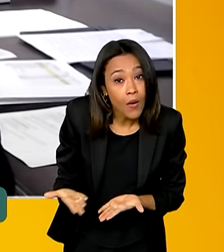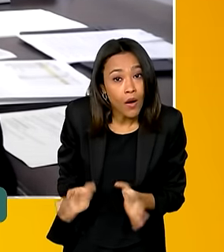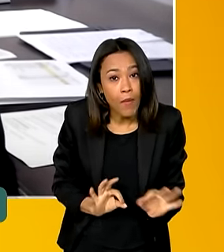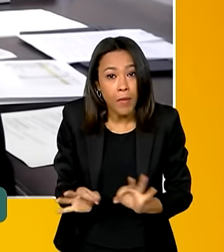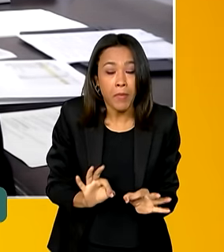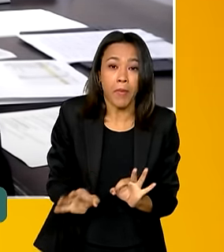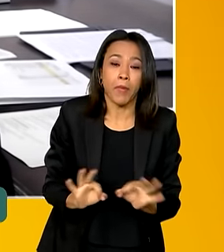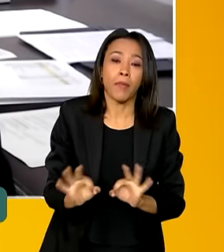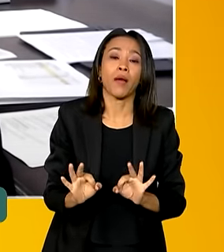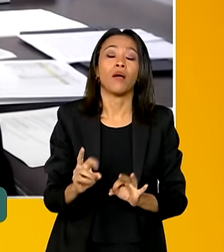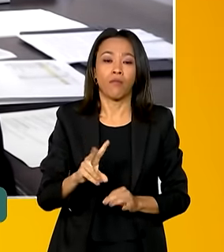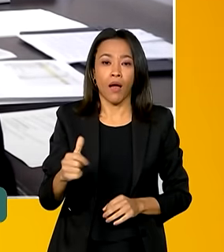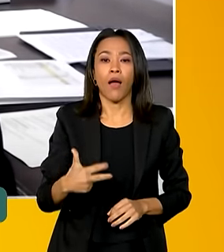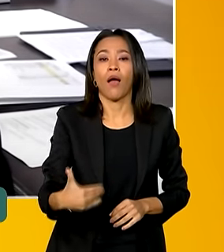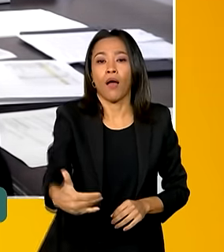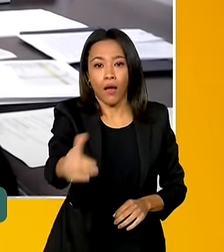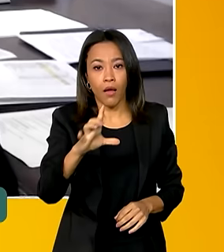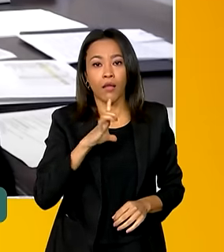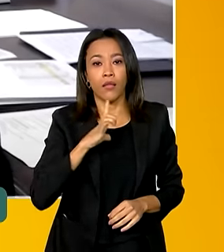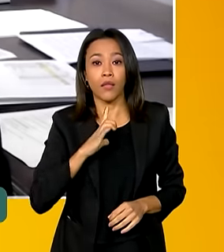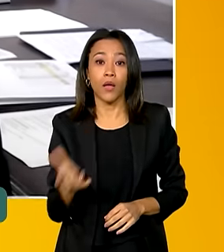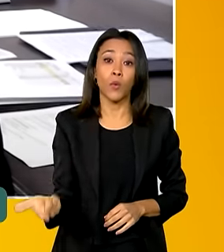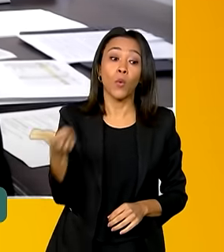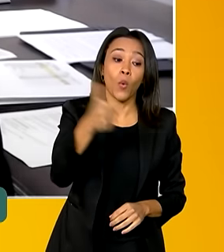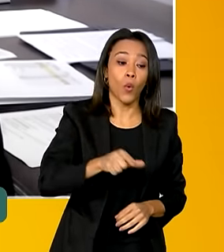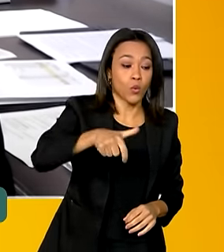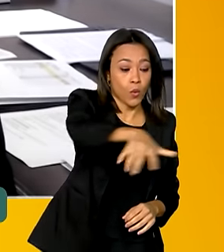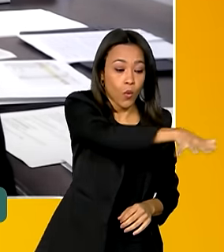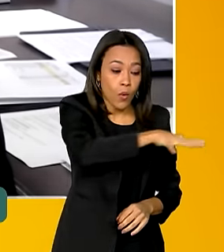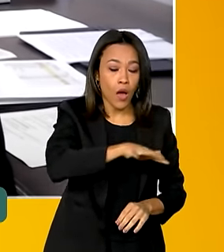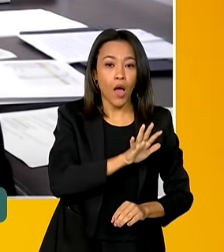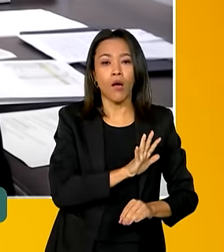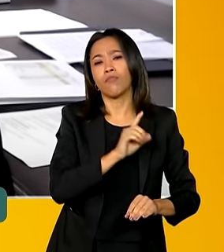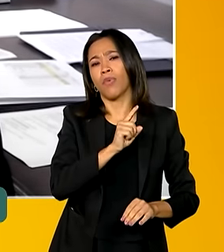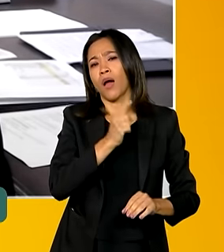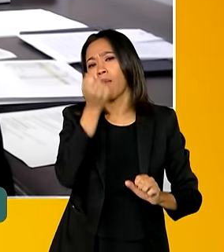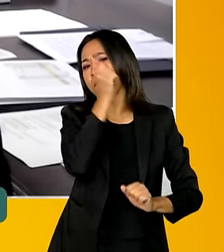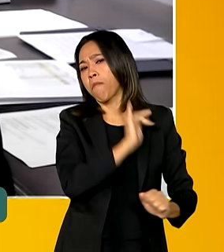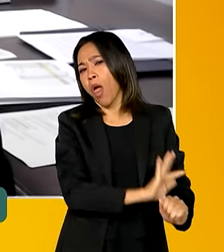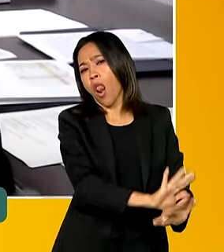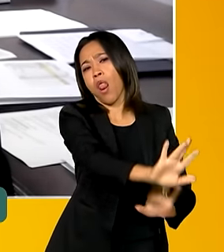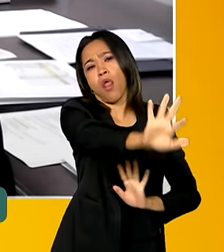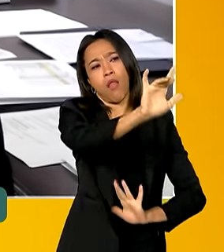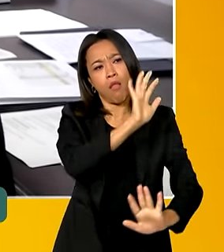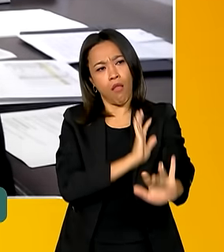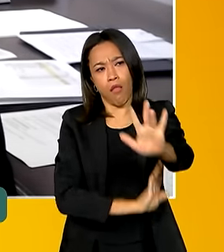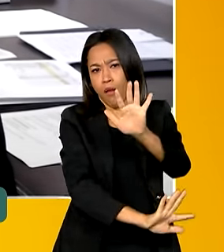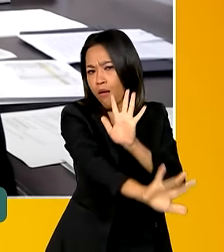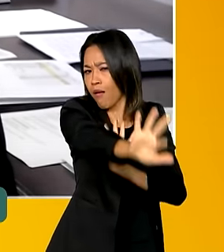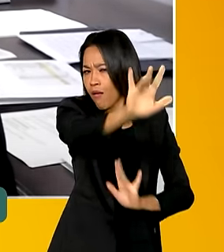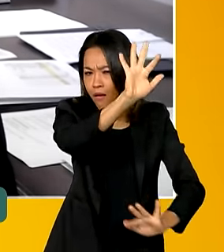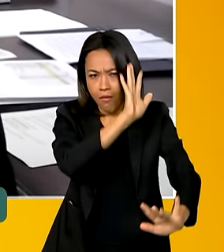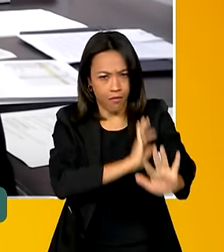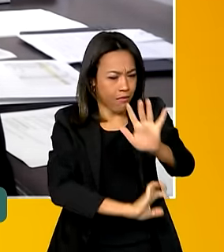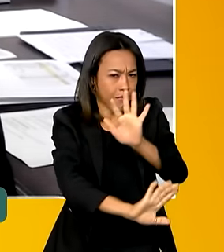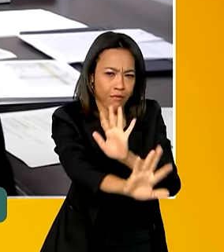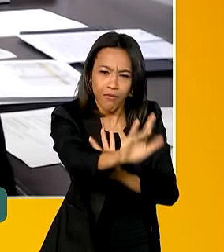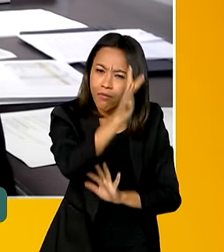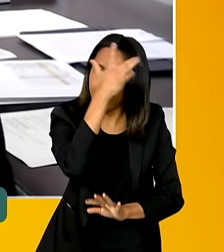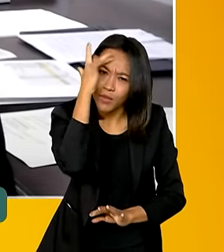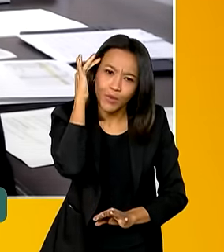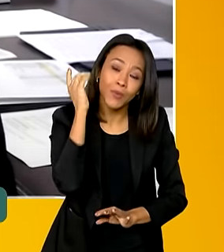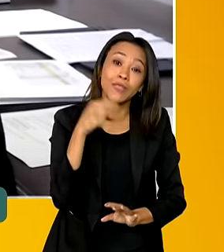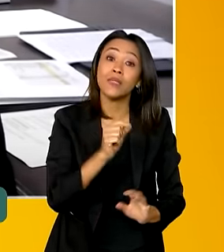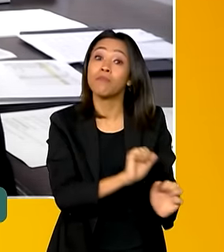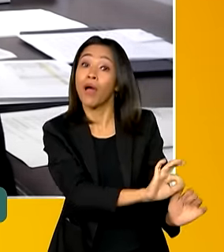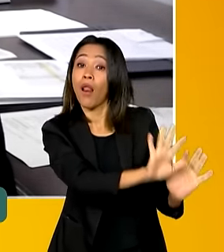teremos também espaço para a circulação de dezenas de milhares de pessoas e para a participação nos